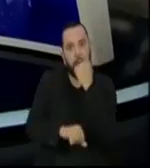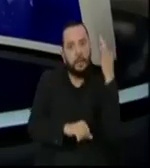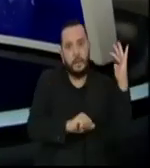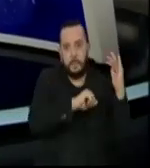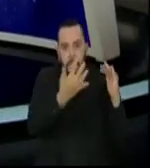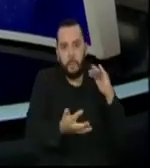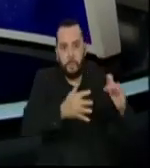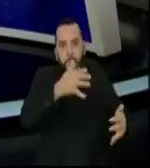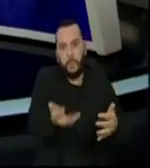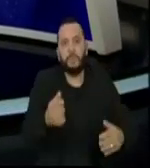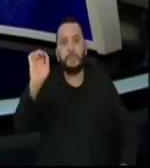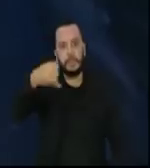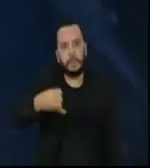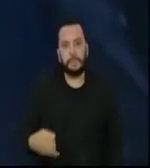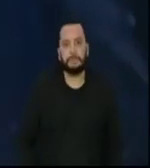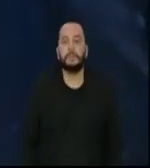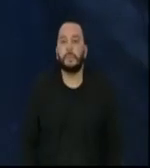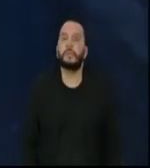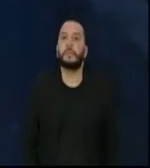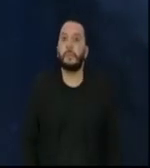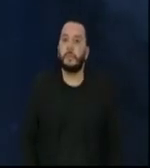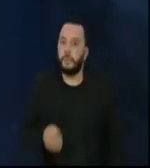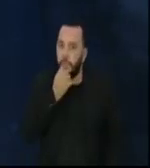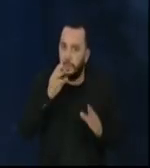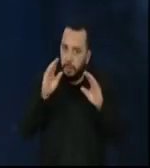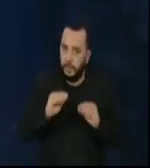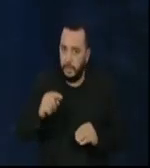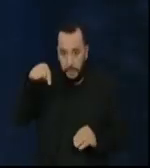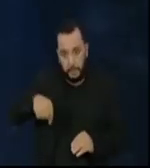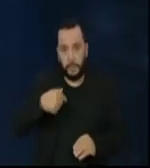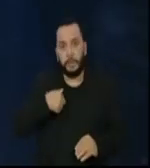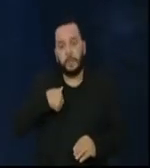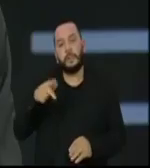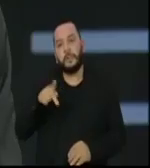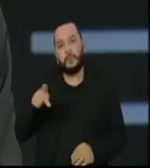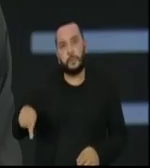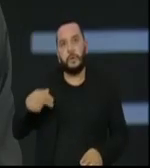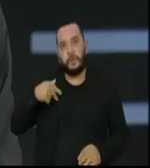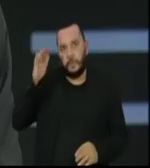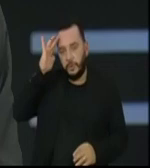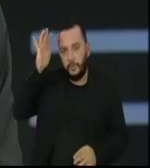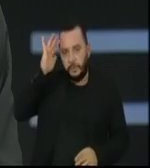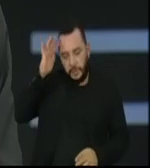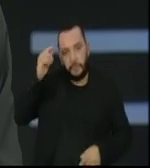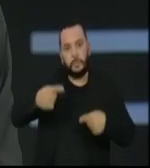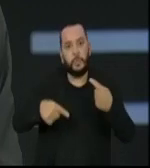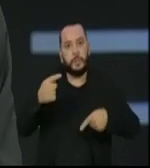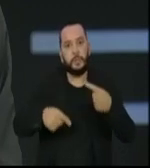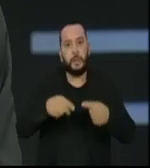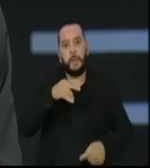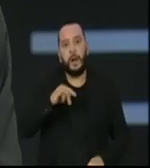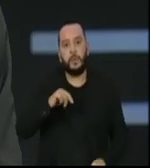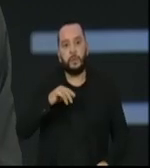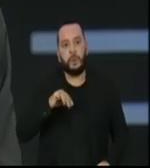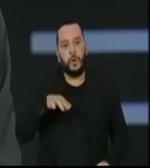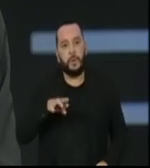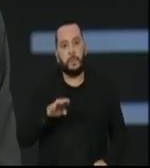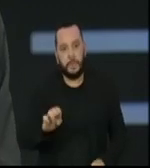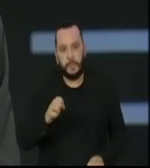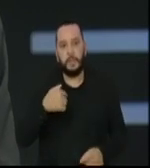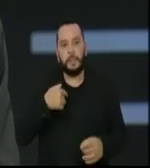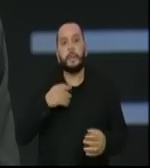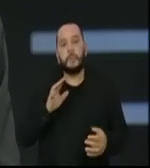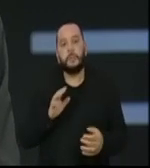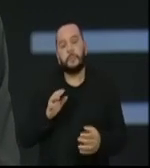Olá, boa noite. Aqui na bancada temos o professor de Filosofia Política da Unicamp, Marcos Nobre, presidente do Centro